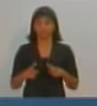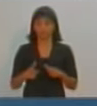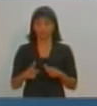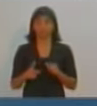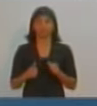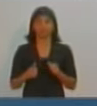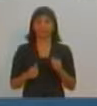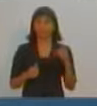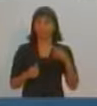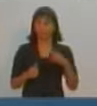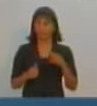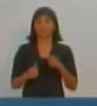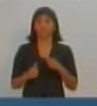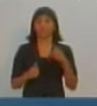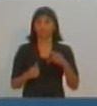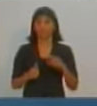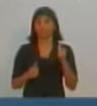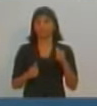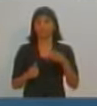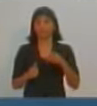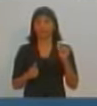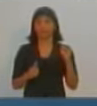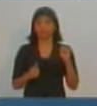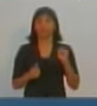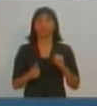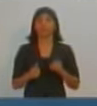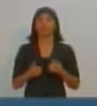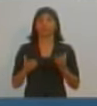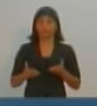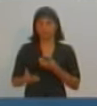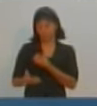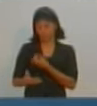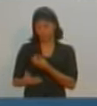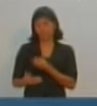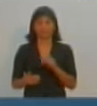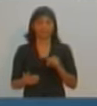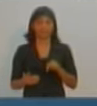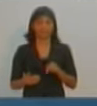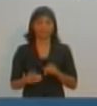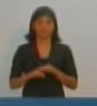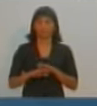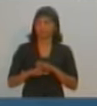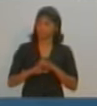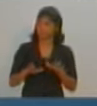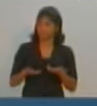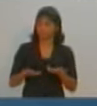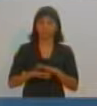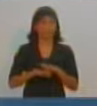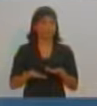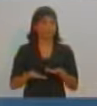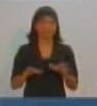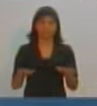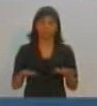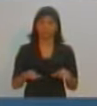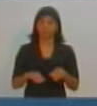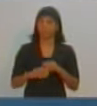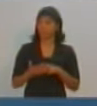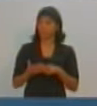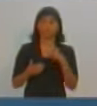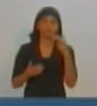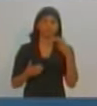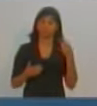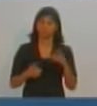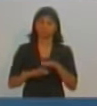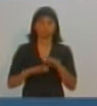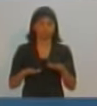já o candidato do PPS, Fábio Sato, confirmou a presença, mas não compareceu ao nosso programa e nem justificou a